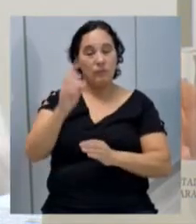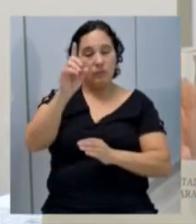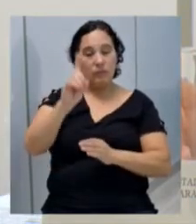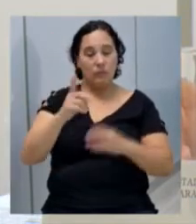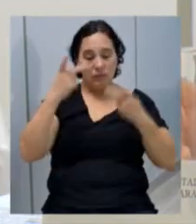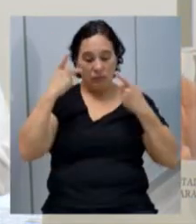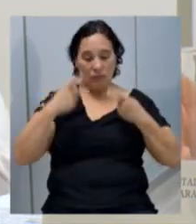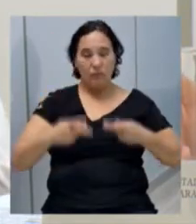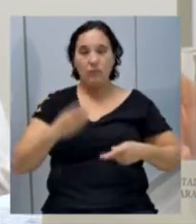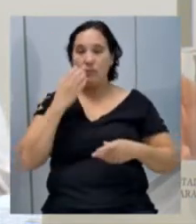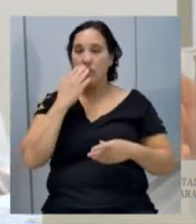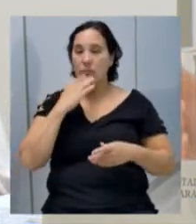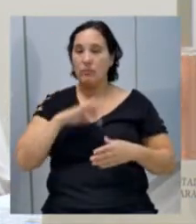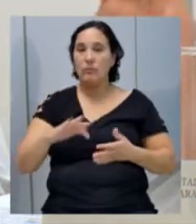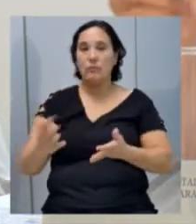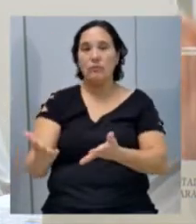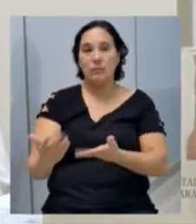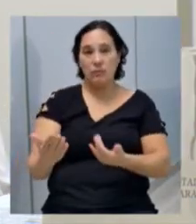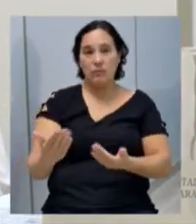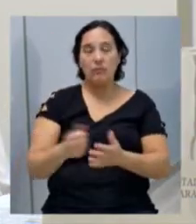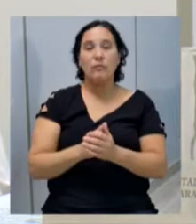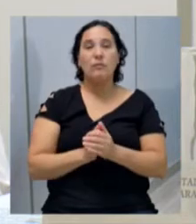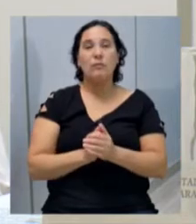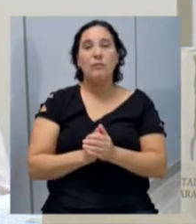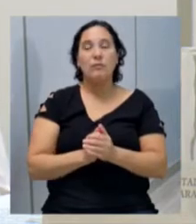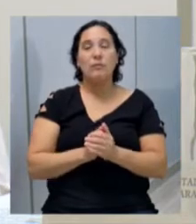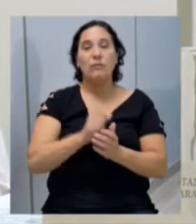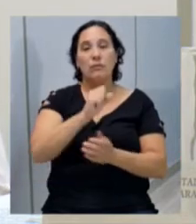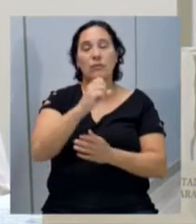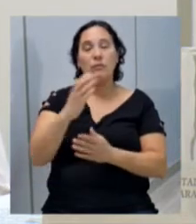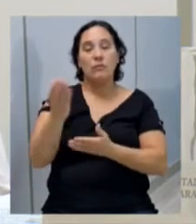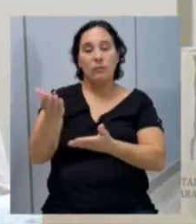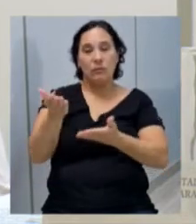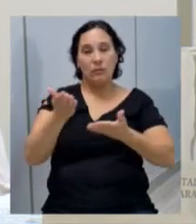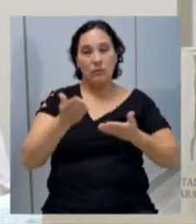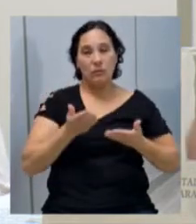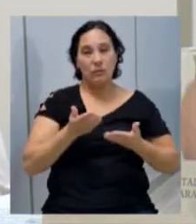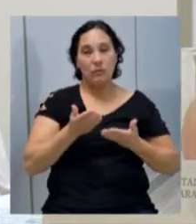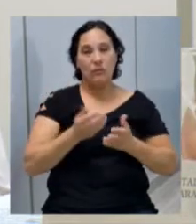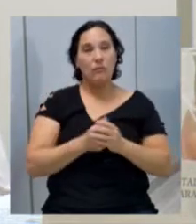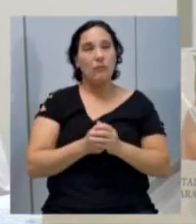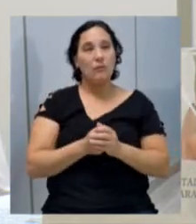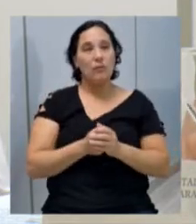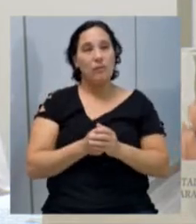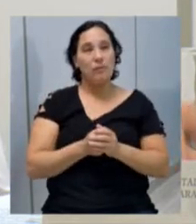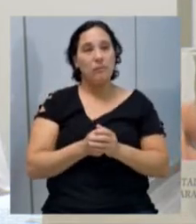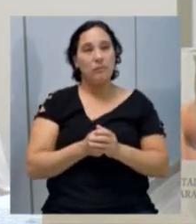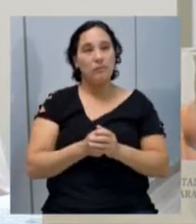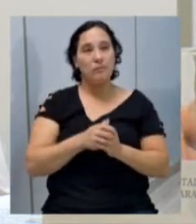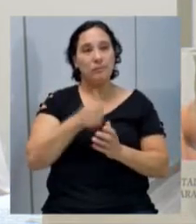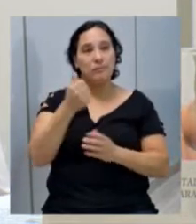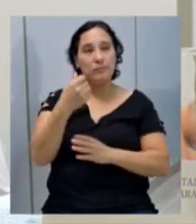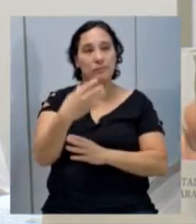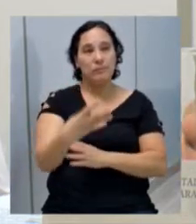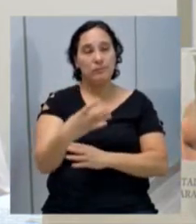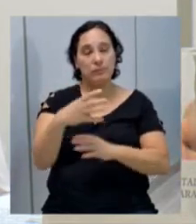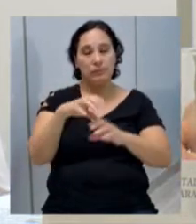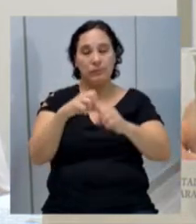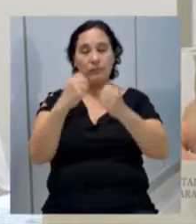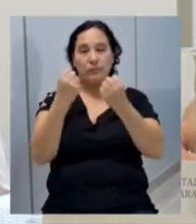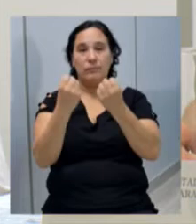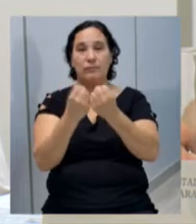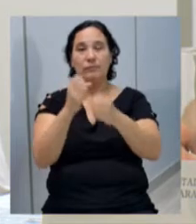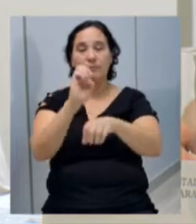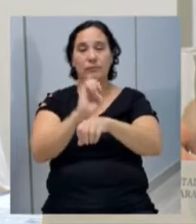Humanos da Criança e Adolescente, é-se-se convidando para o 14º Seminário